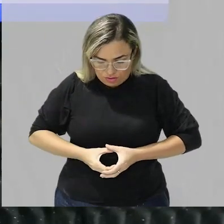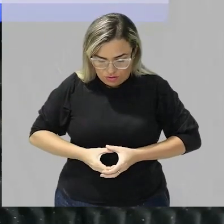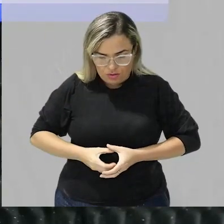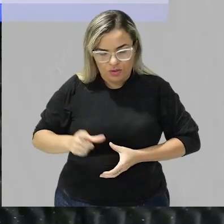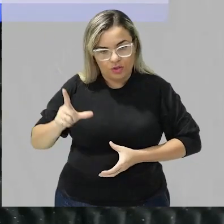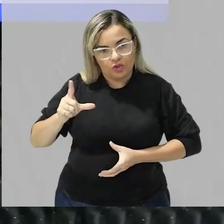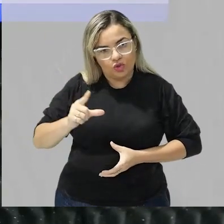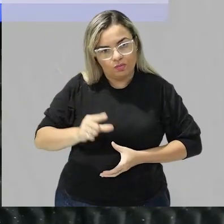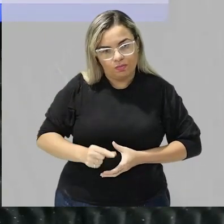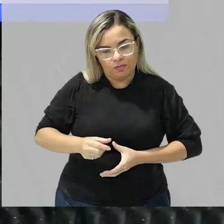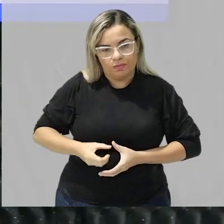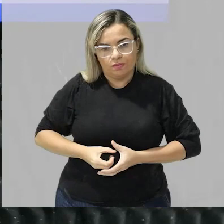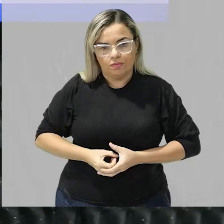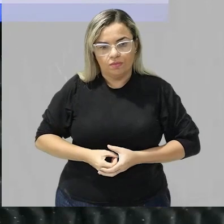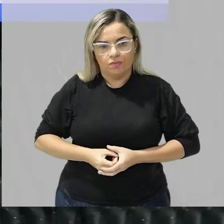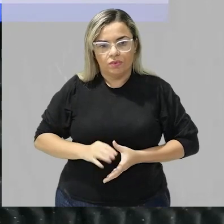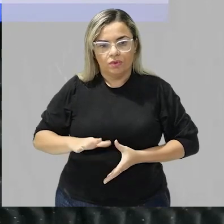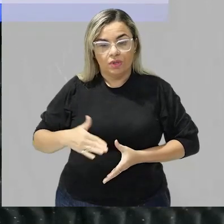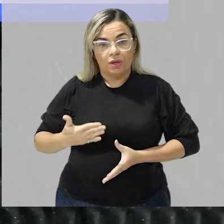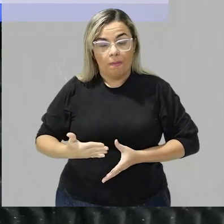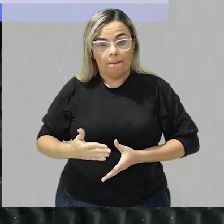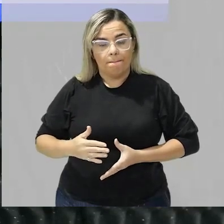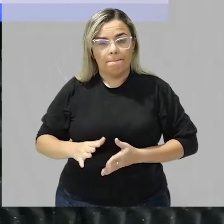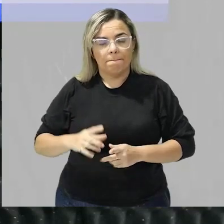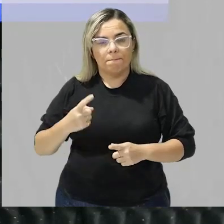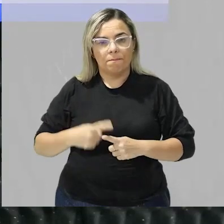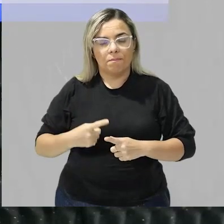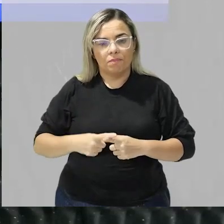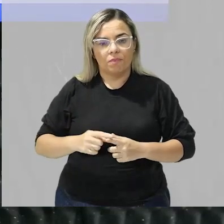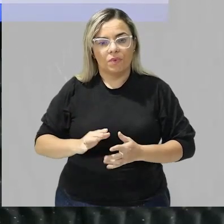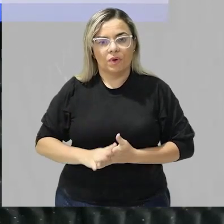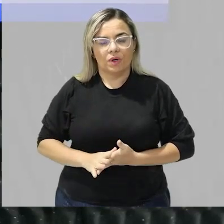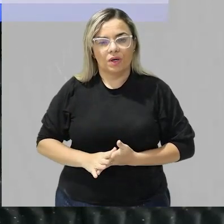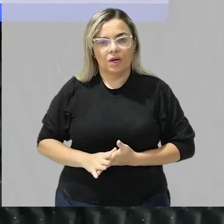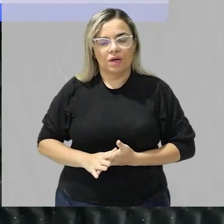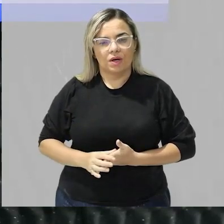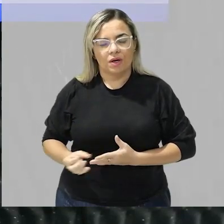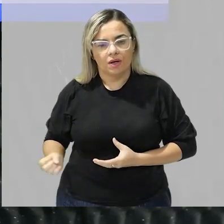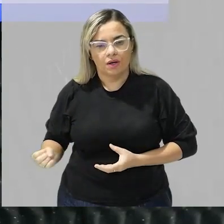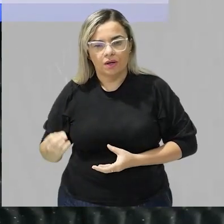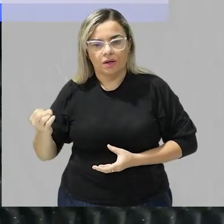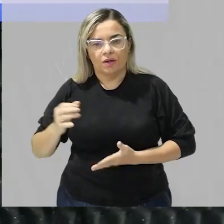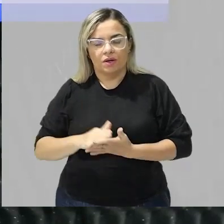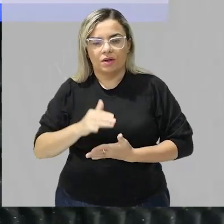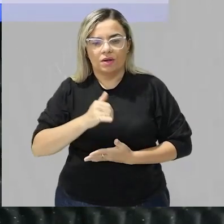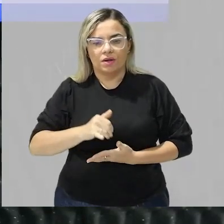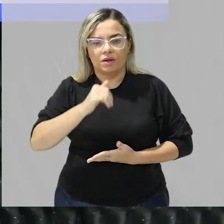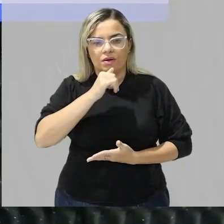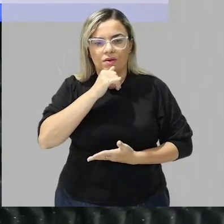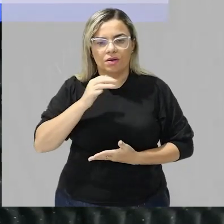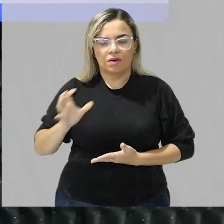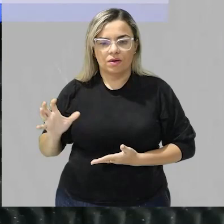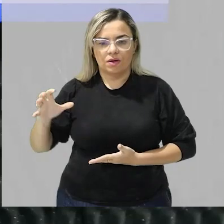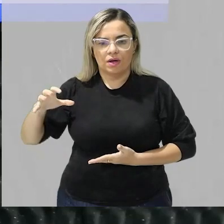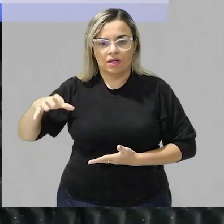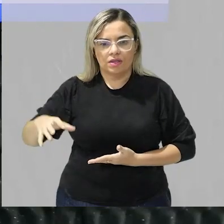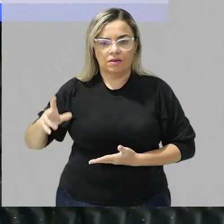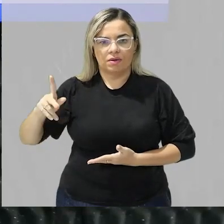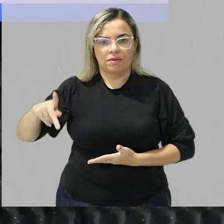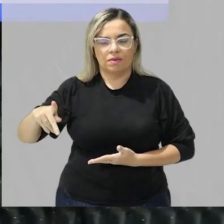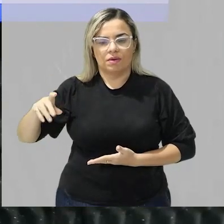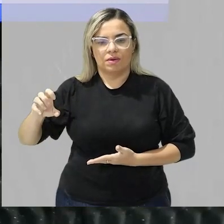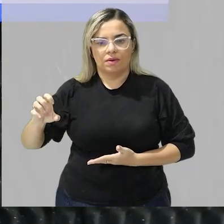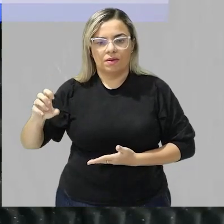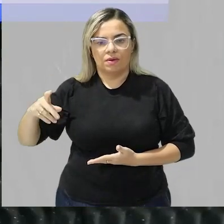porque esse pH diminuído ele é ideal por exemplo para que a enzima pepsina